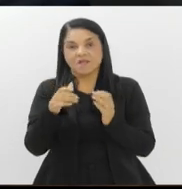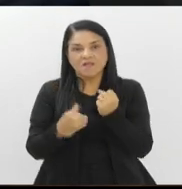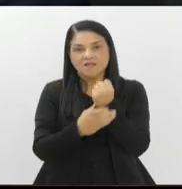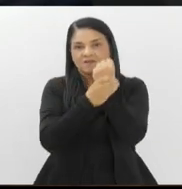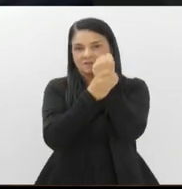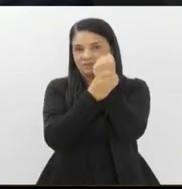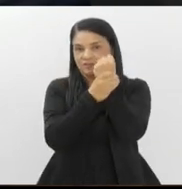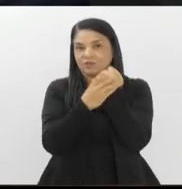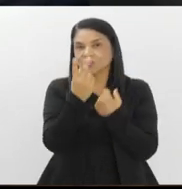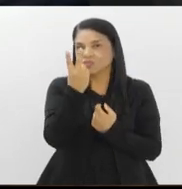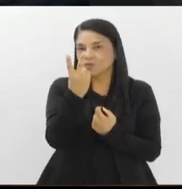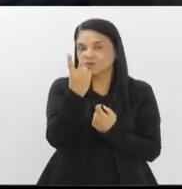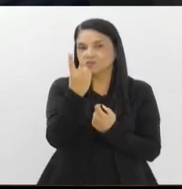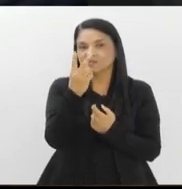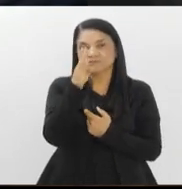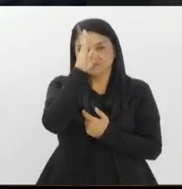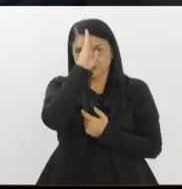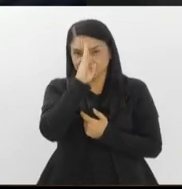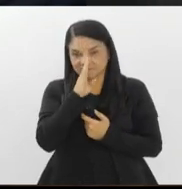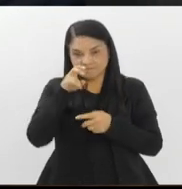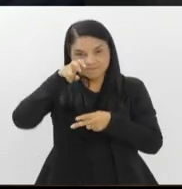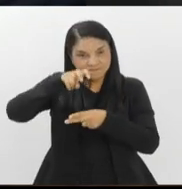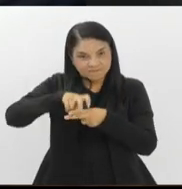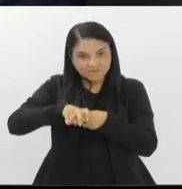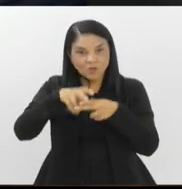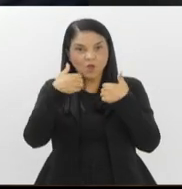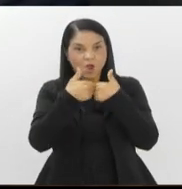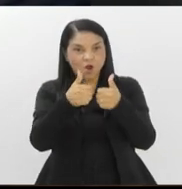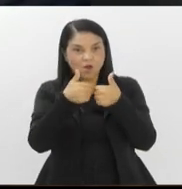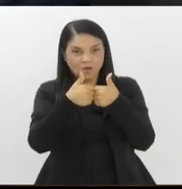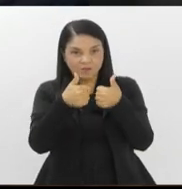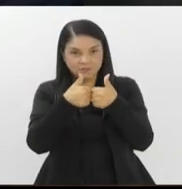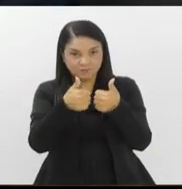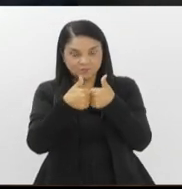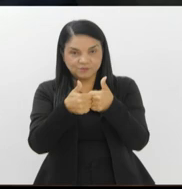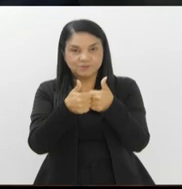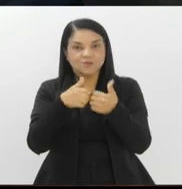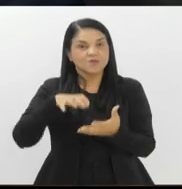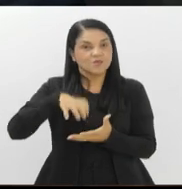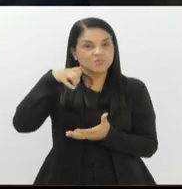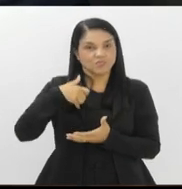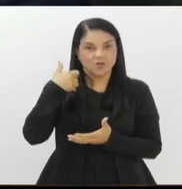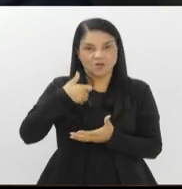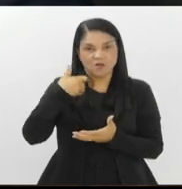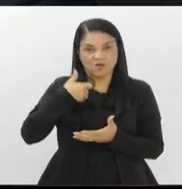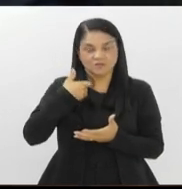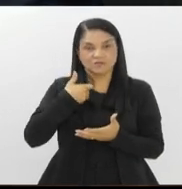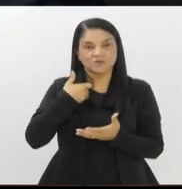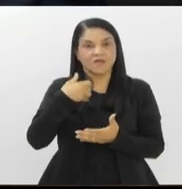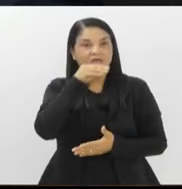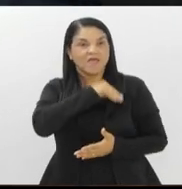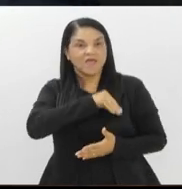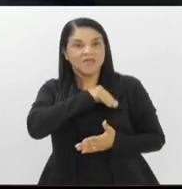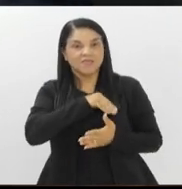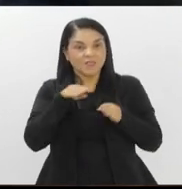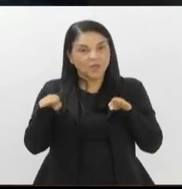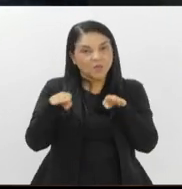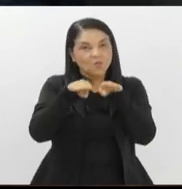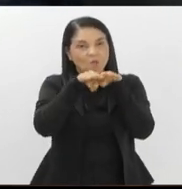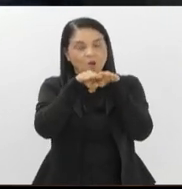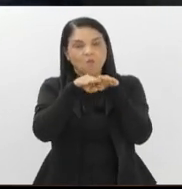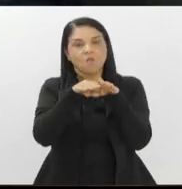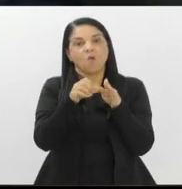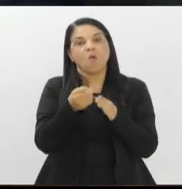de dois lugares gratuitos em ônibus interestadual para idosos com renda igual ou inferior